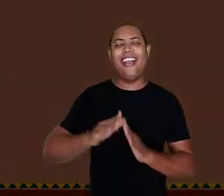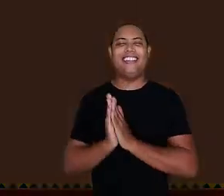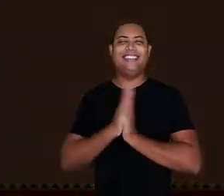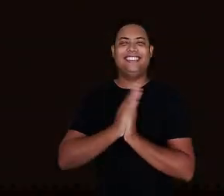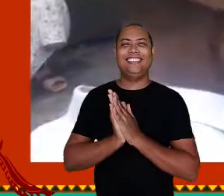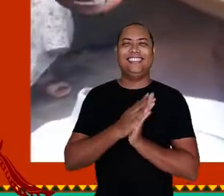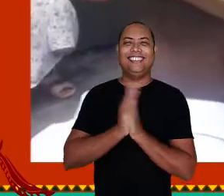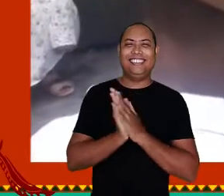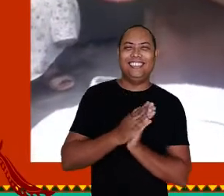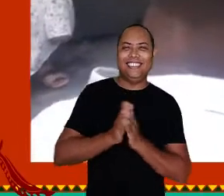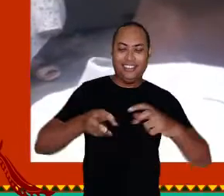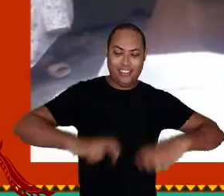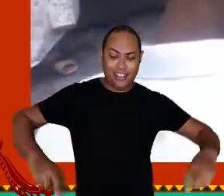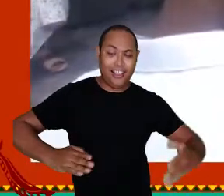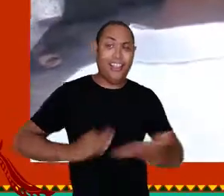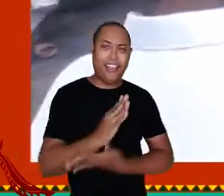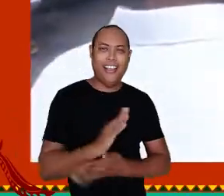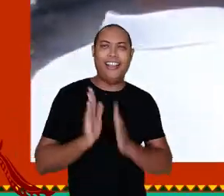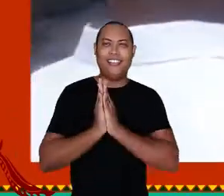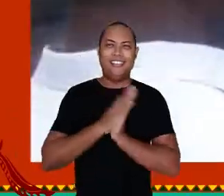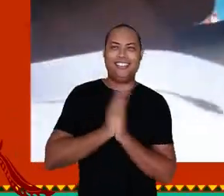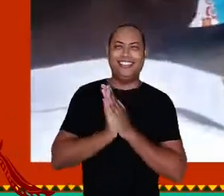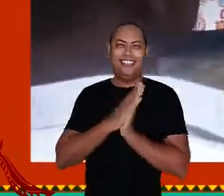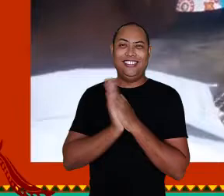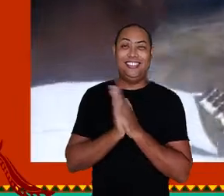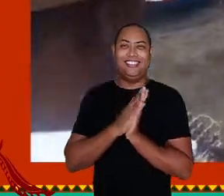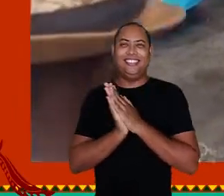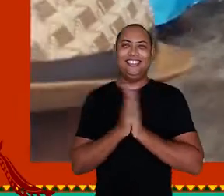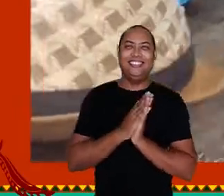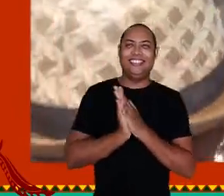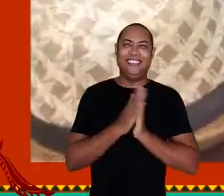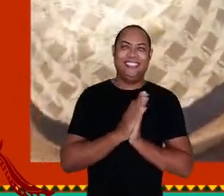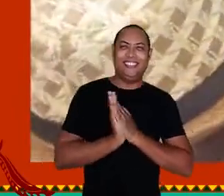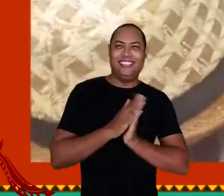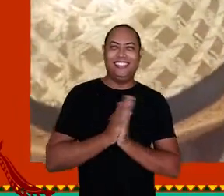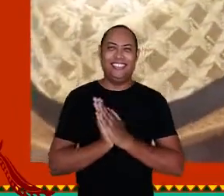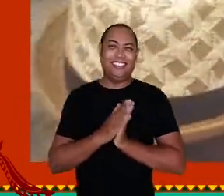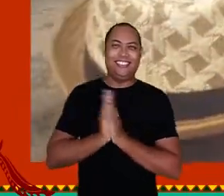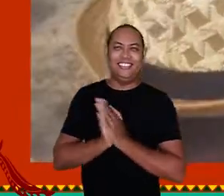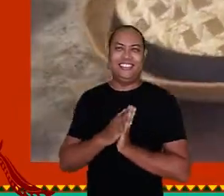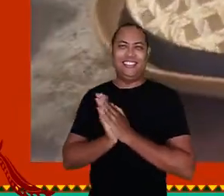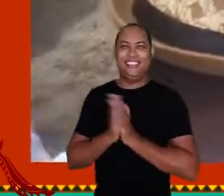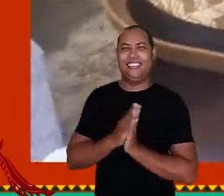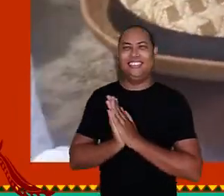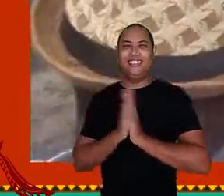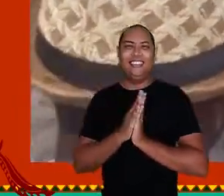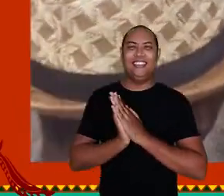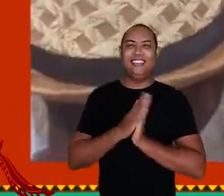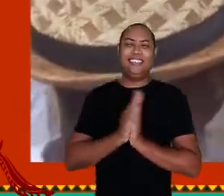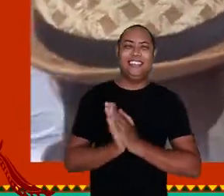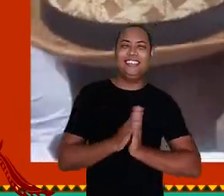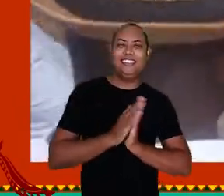boneca Quem entrou na roda foi uma boneca